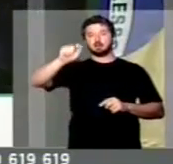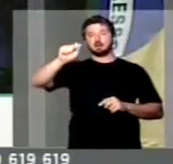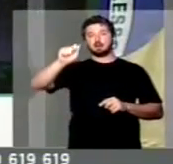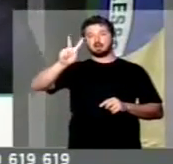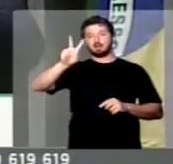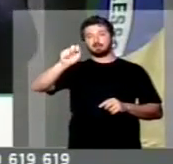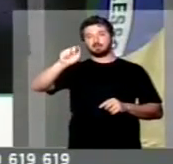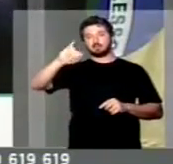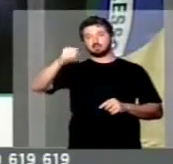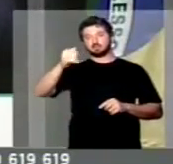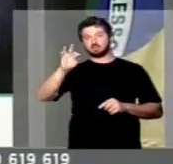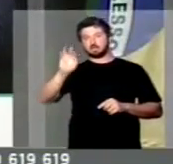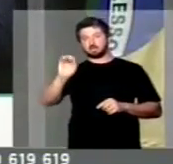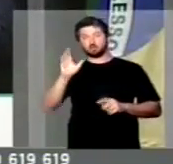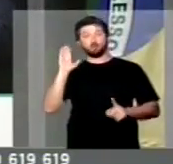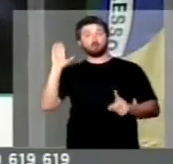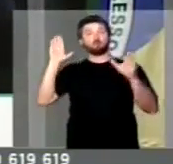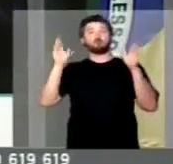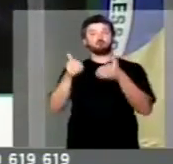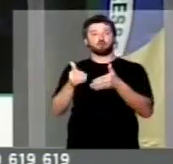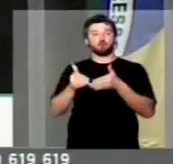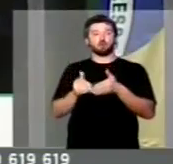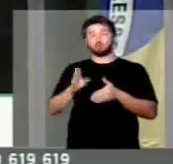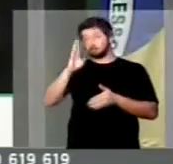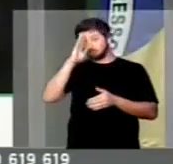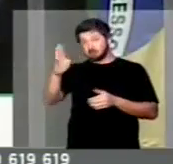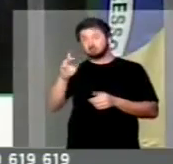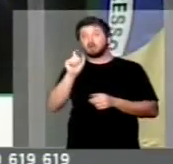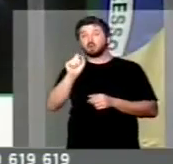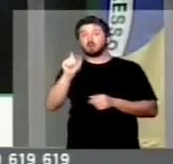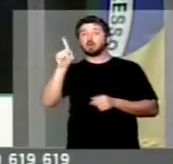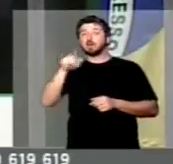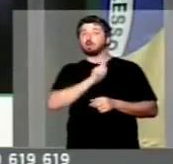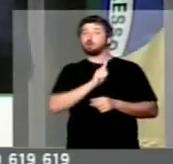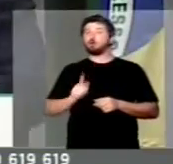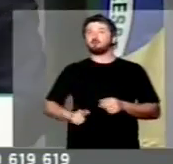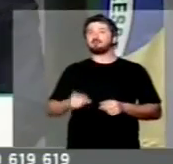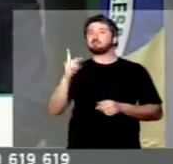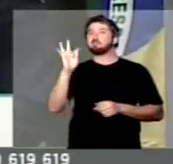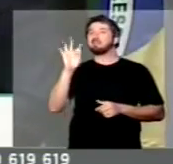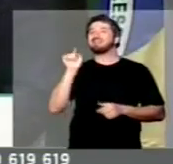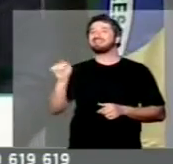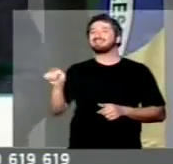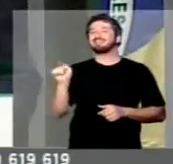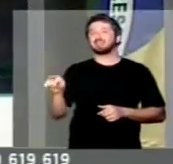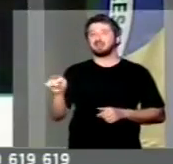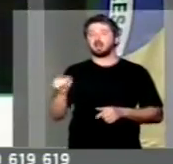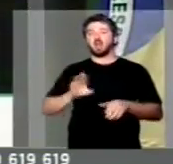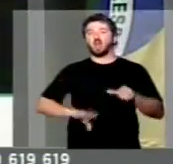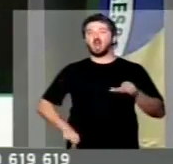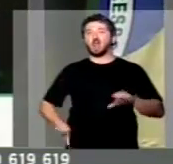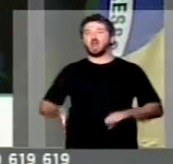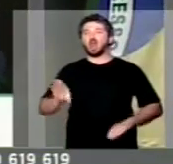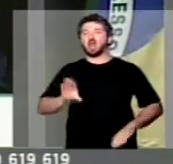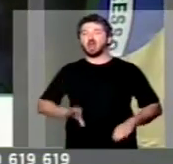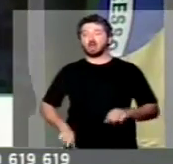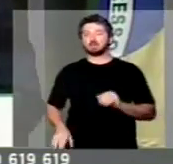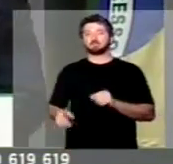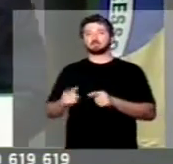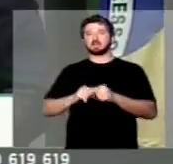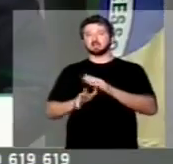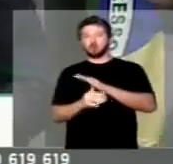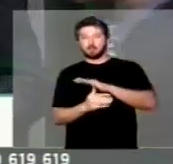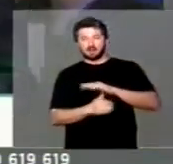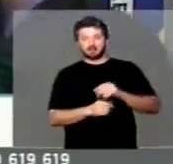Lava Jato, ela tem como foco, sobretudo, o governo do PT. As corrupções, as